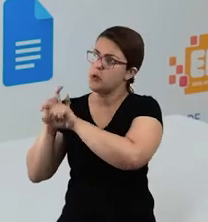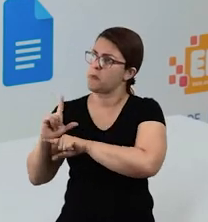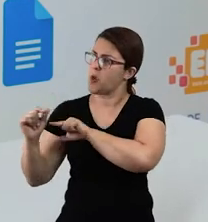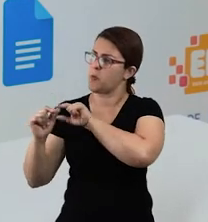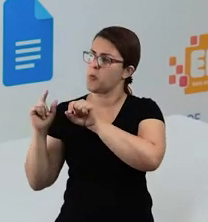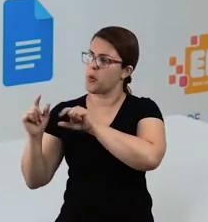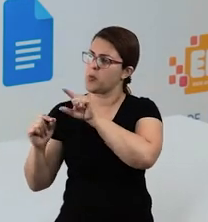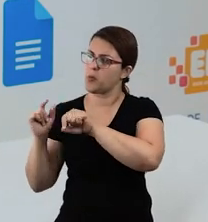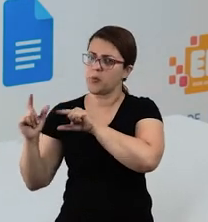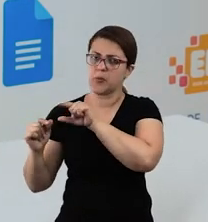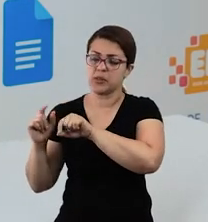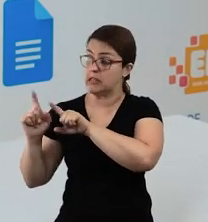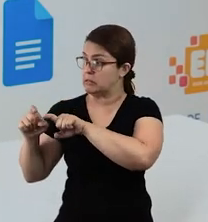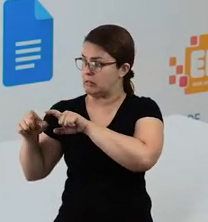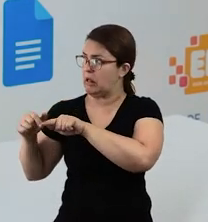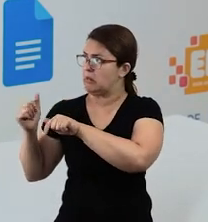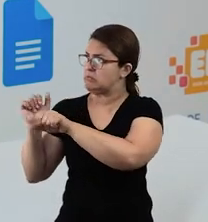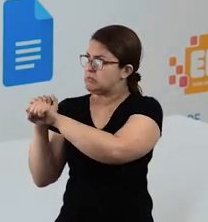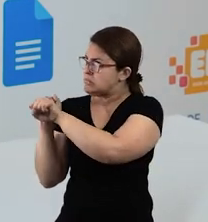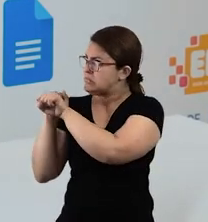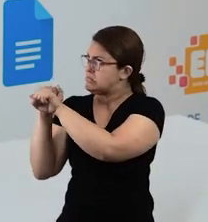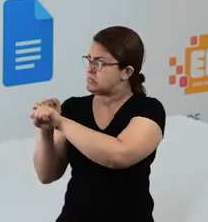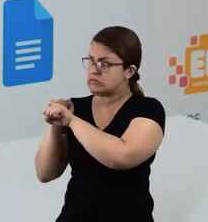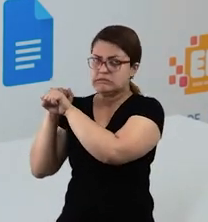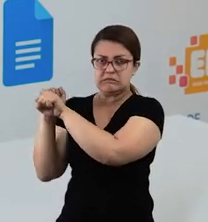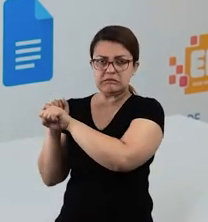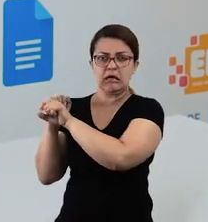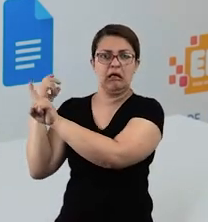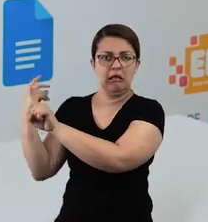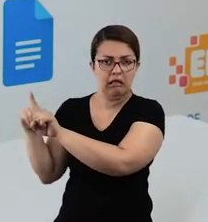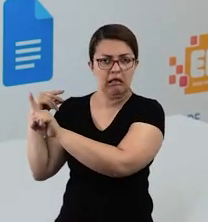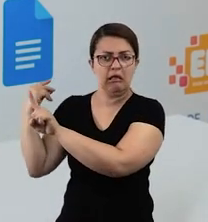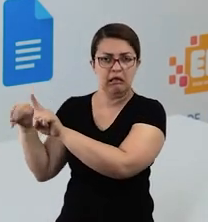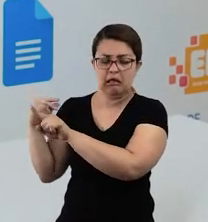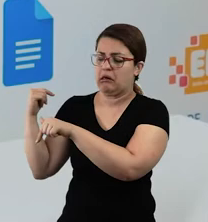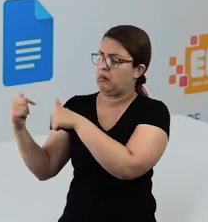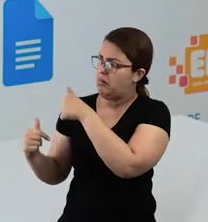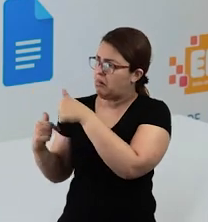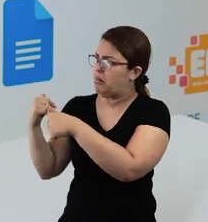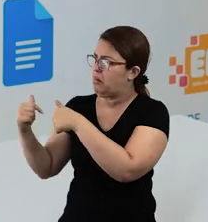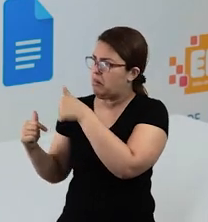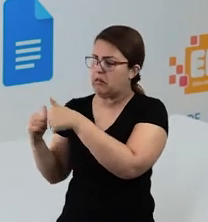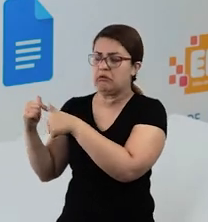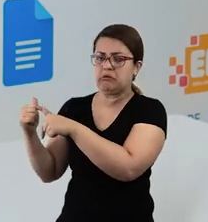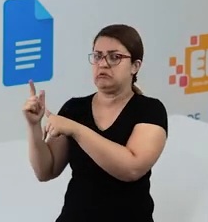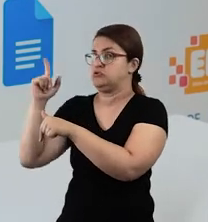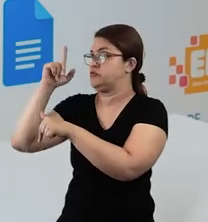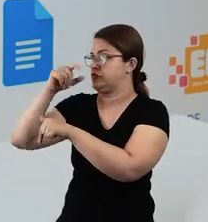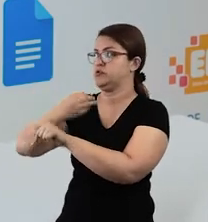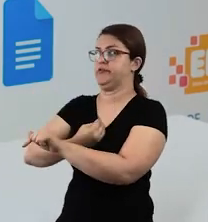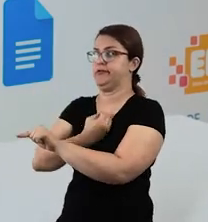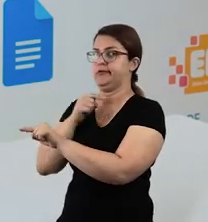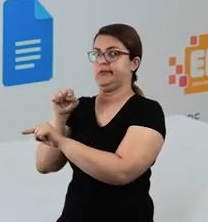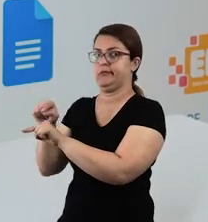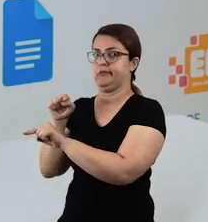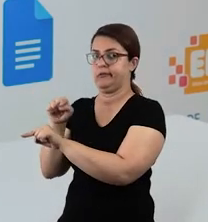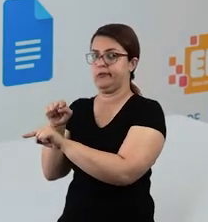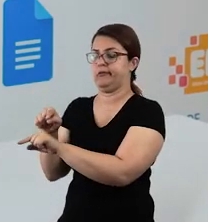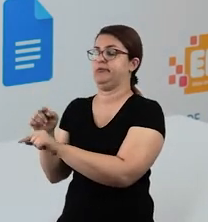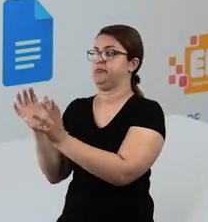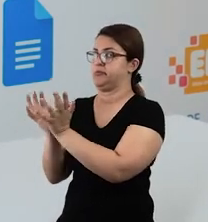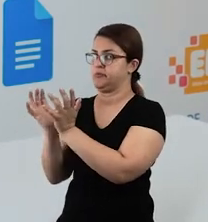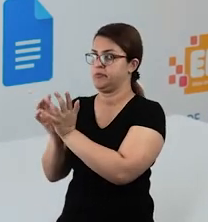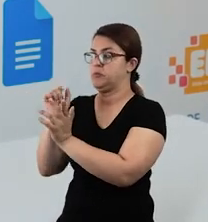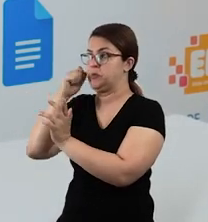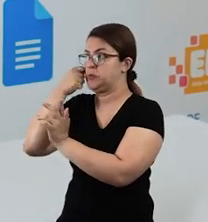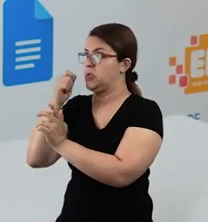certo? Daqueles senhores que escravizavam eles, que mantinham eles em uma situação de escravidão, então eles